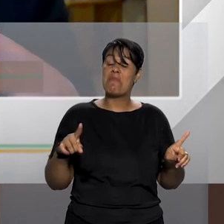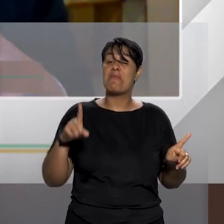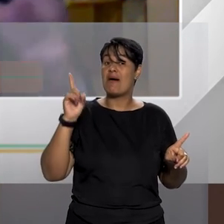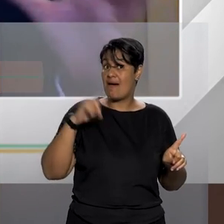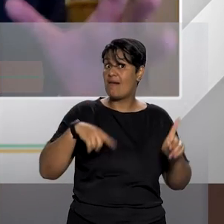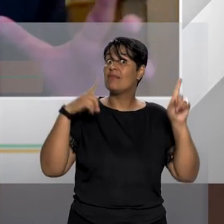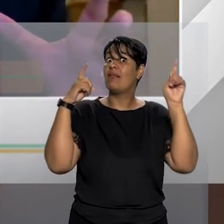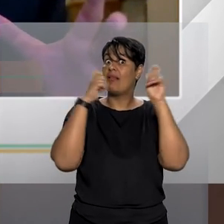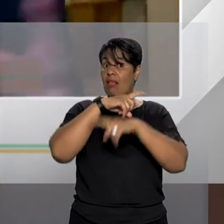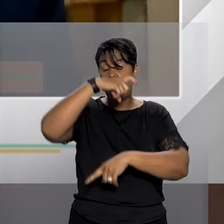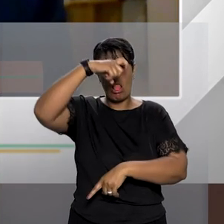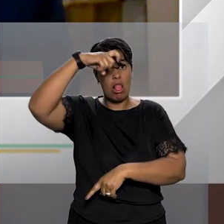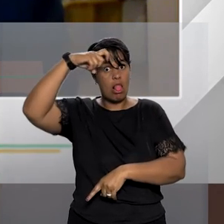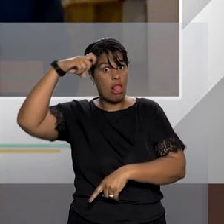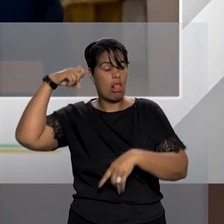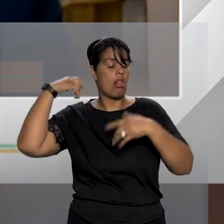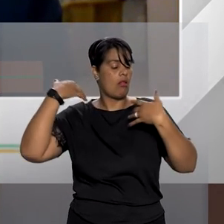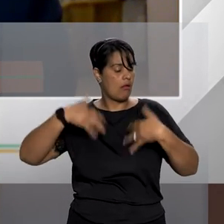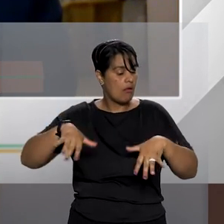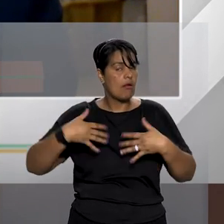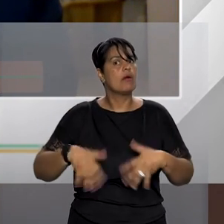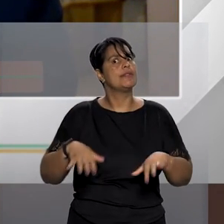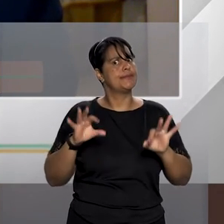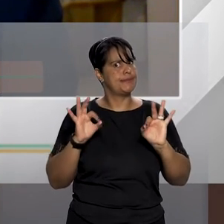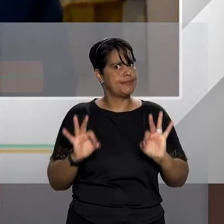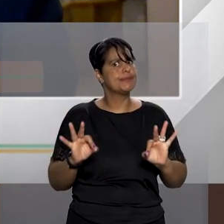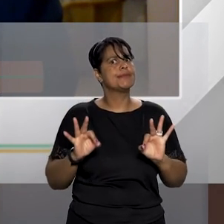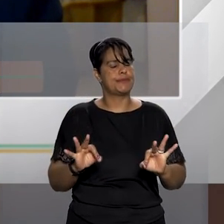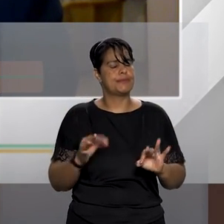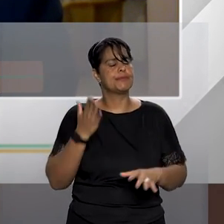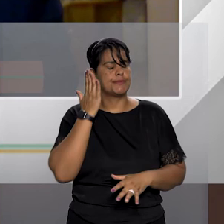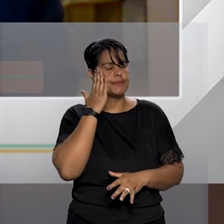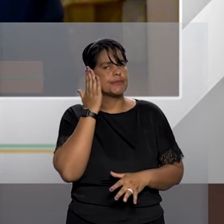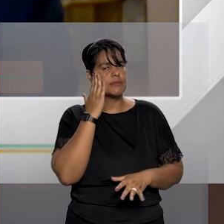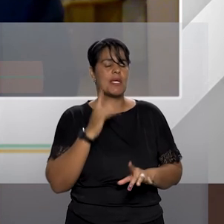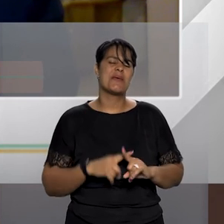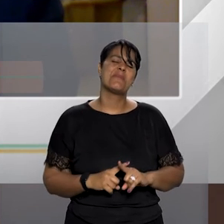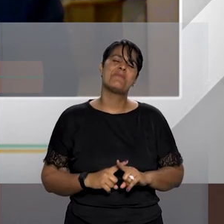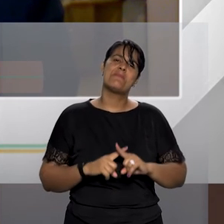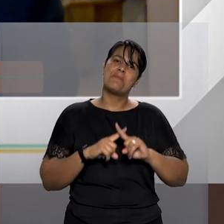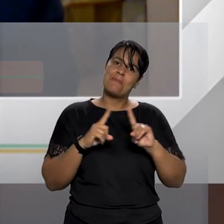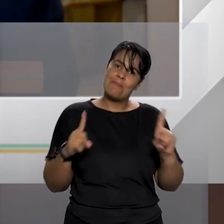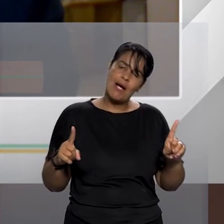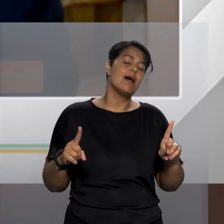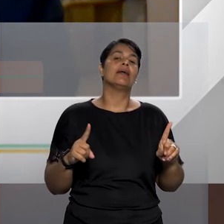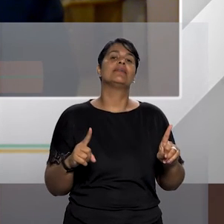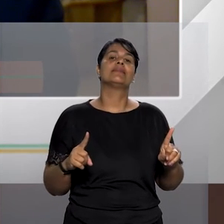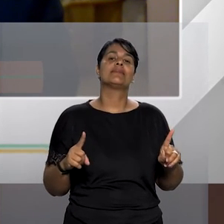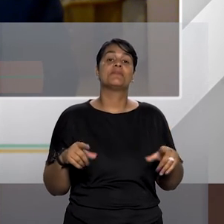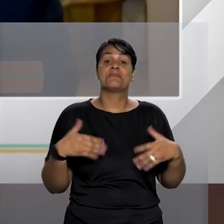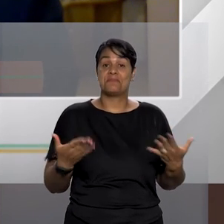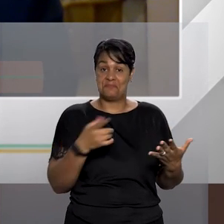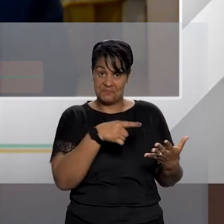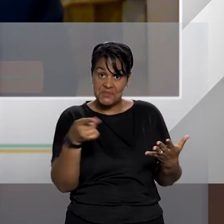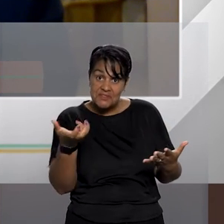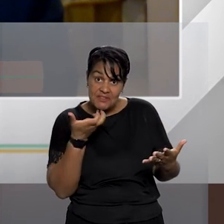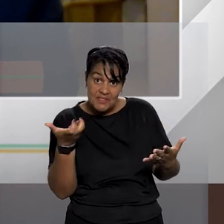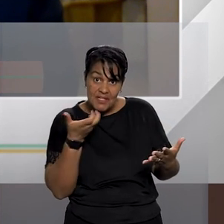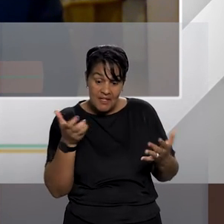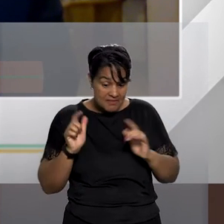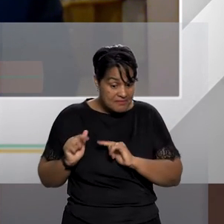diálogo multilateral para usar a expressão da doutora Amine mas é aquele ditado se queremos ir longe